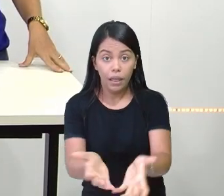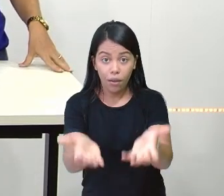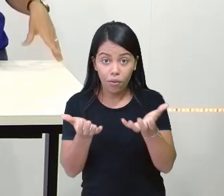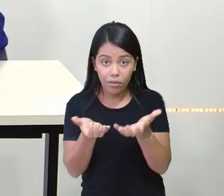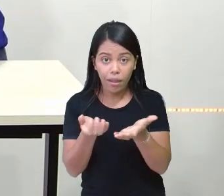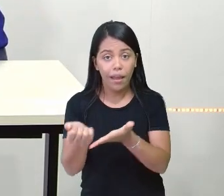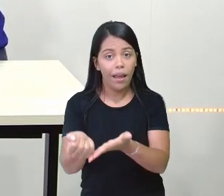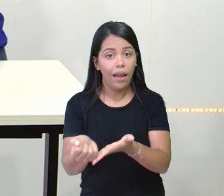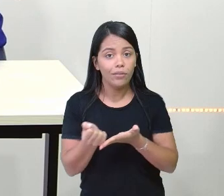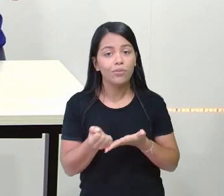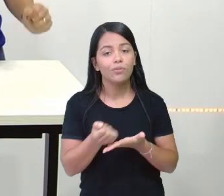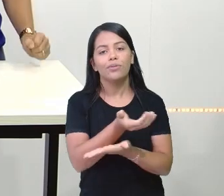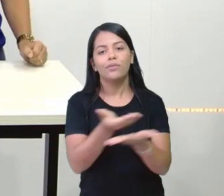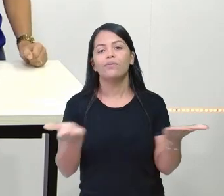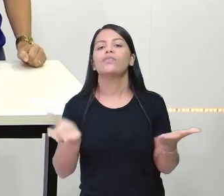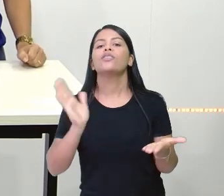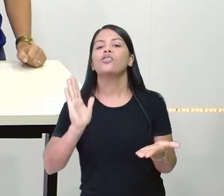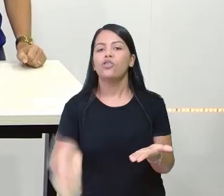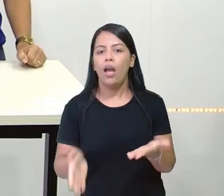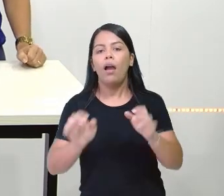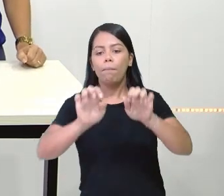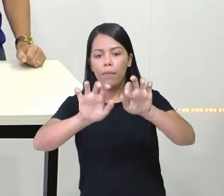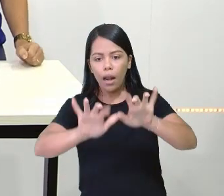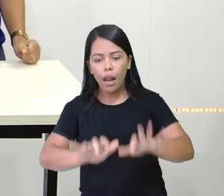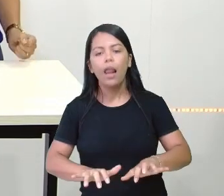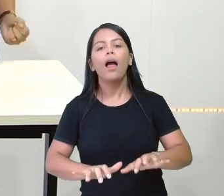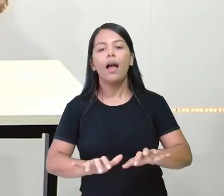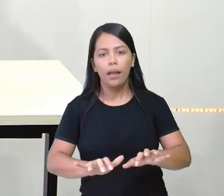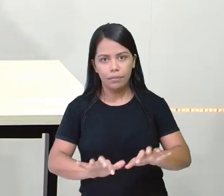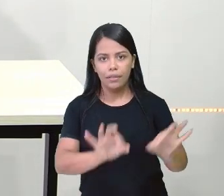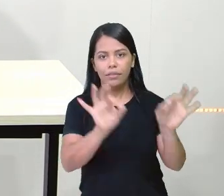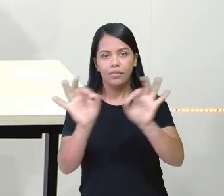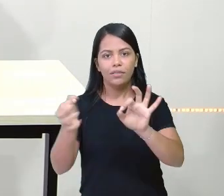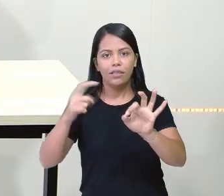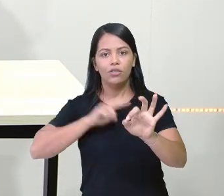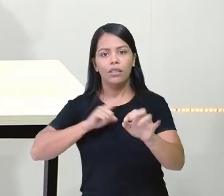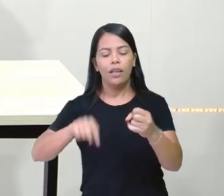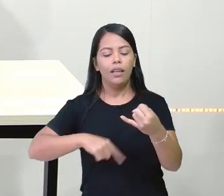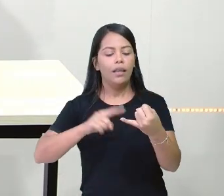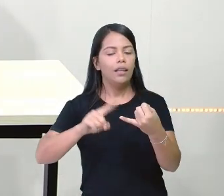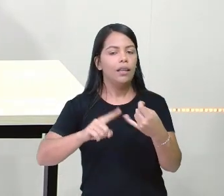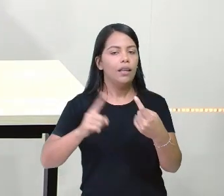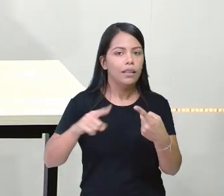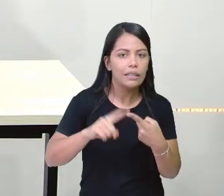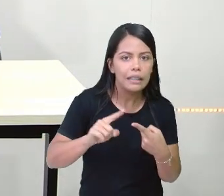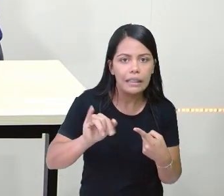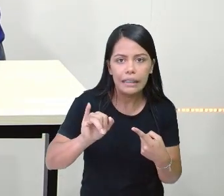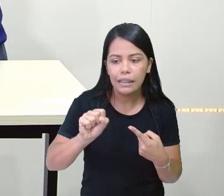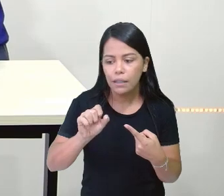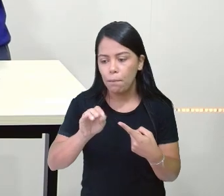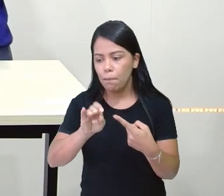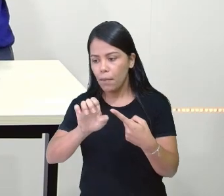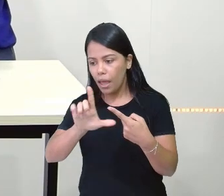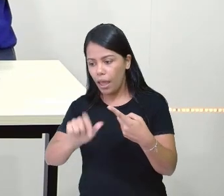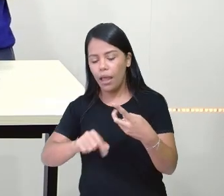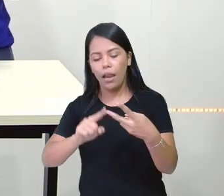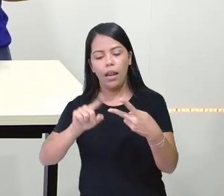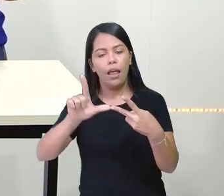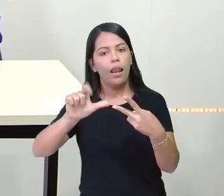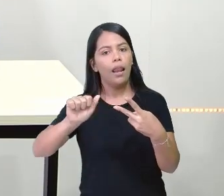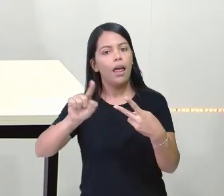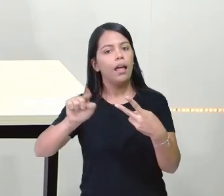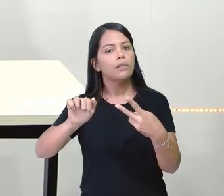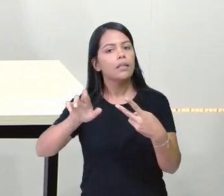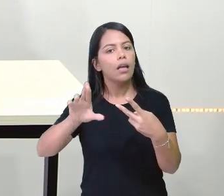de vocês, que já estão aí no chat nos acompanhando, né? Tem Isabela, tem o Lázaro, tem Clarice.